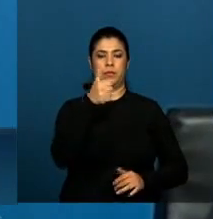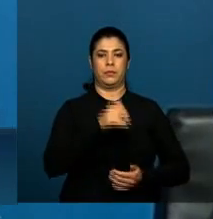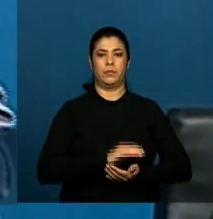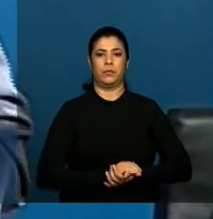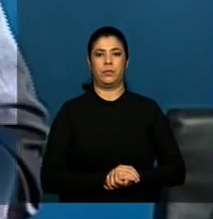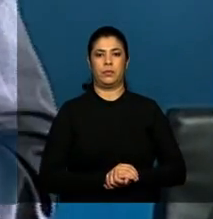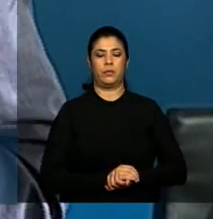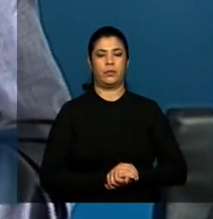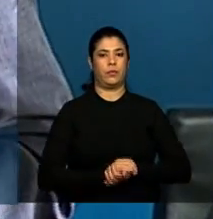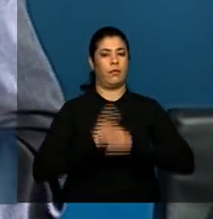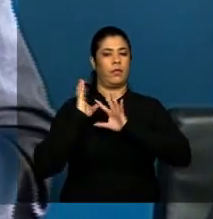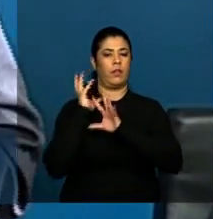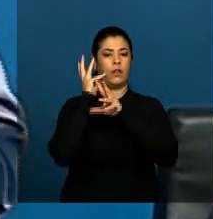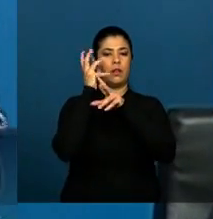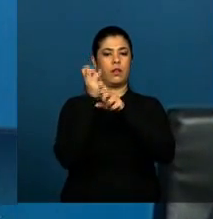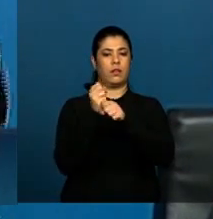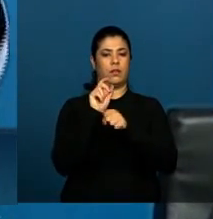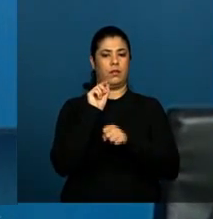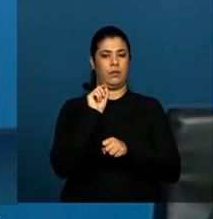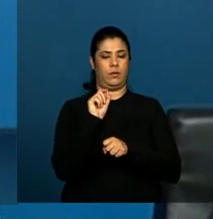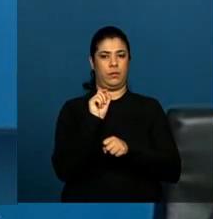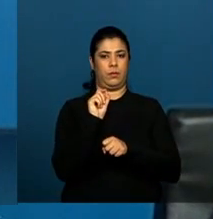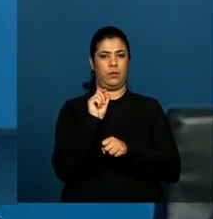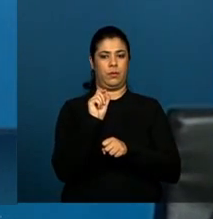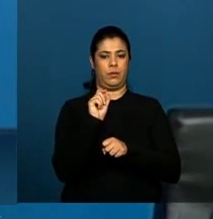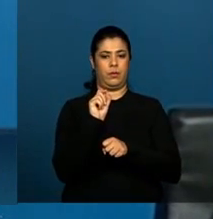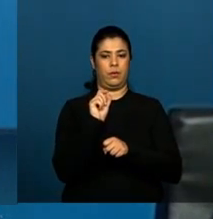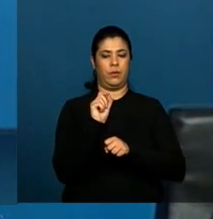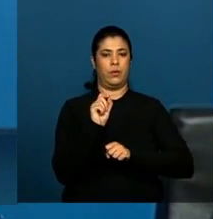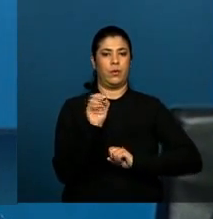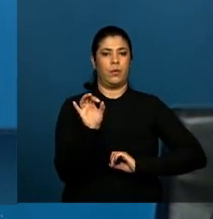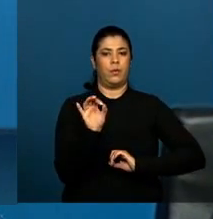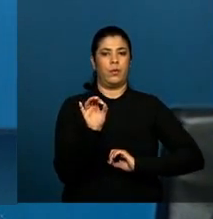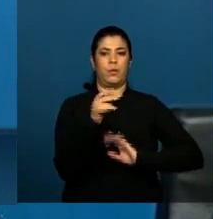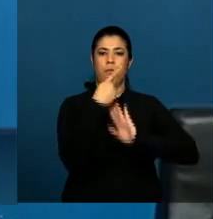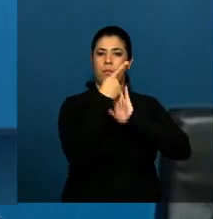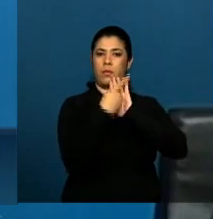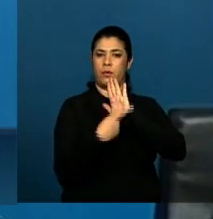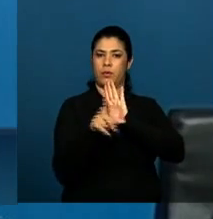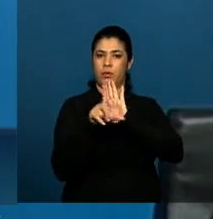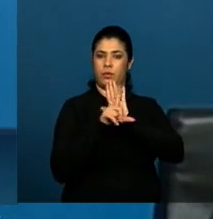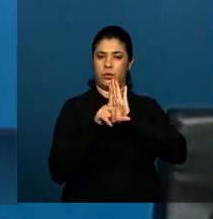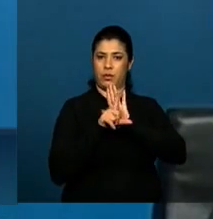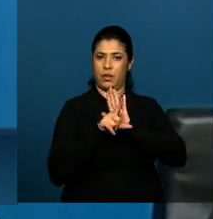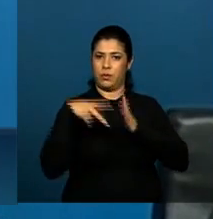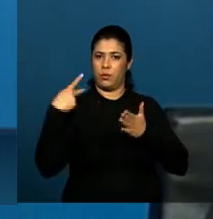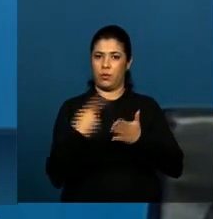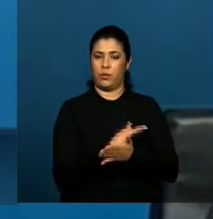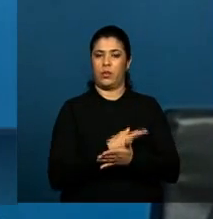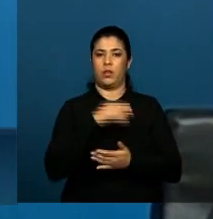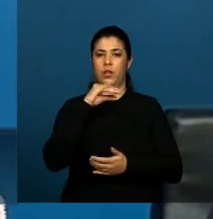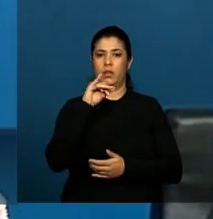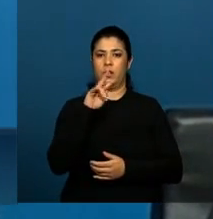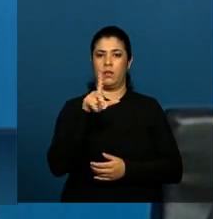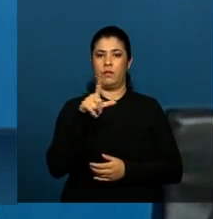Recordo que quando o projeto de lei do marco civil foi aprovado no Congresso Nacional,